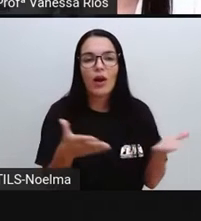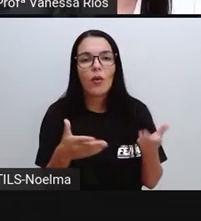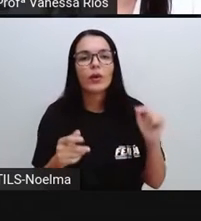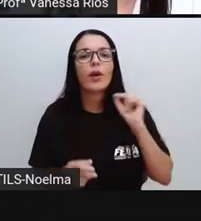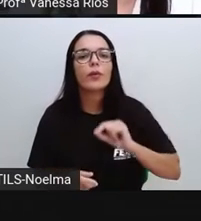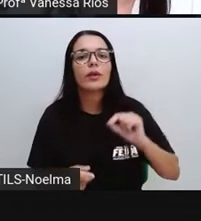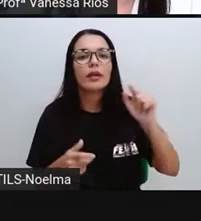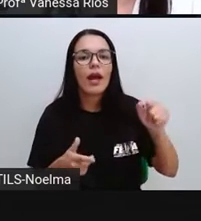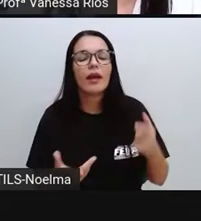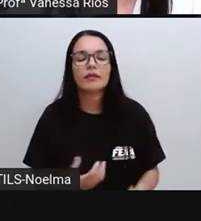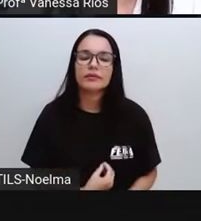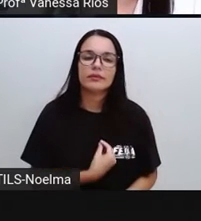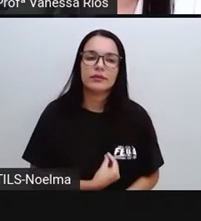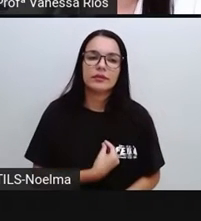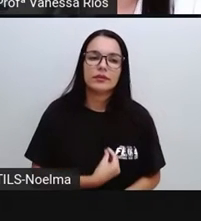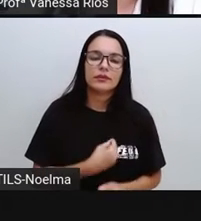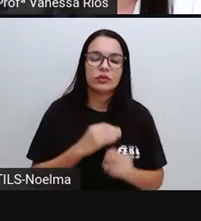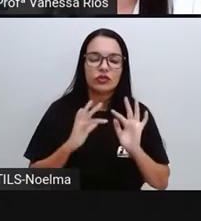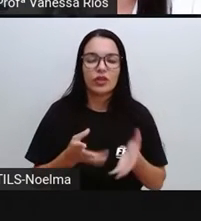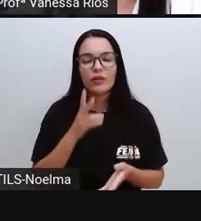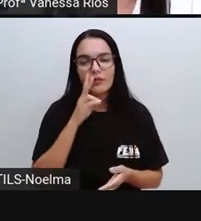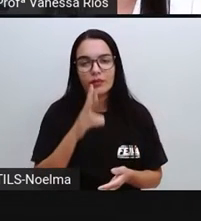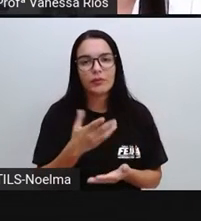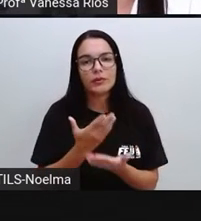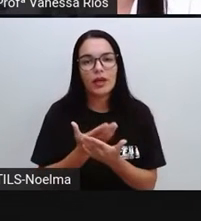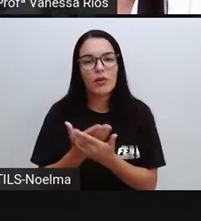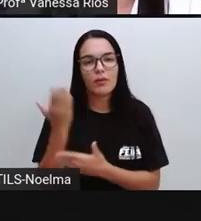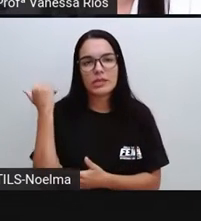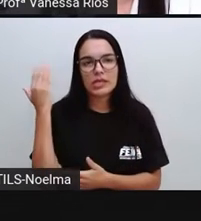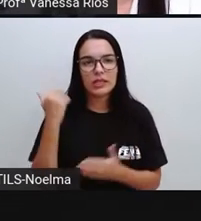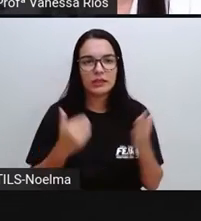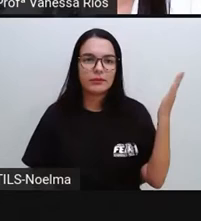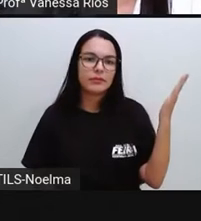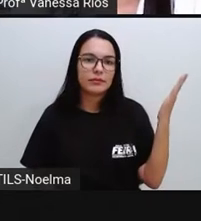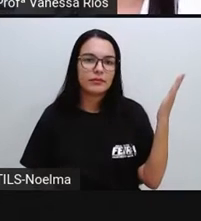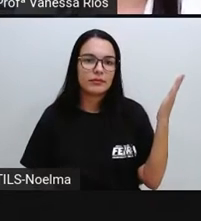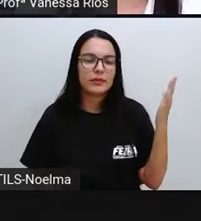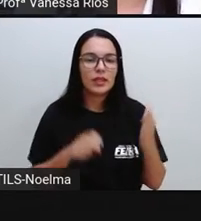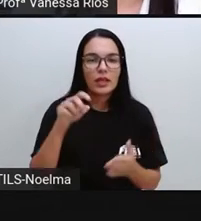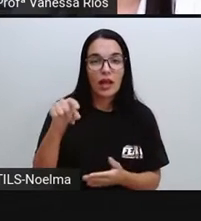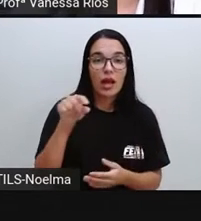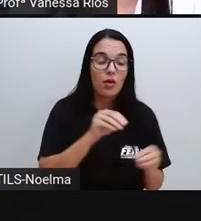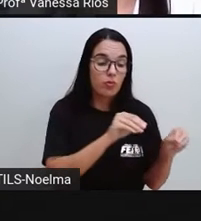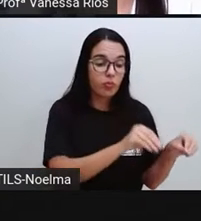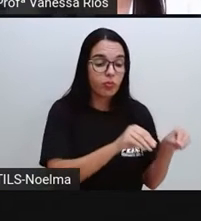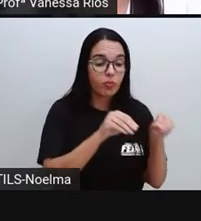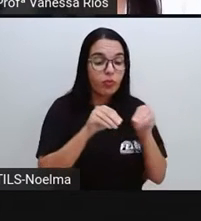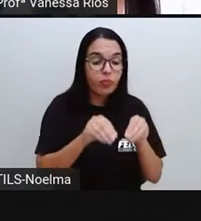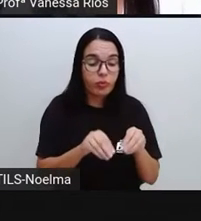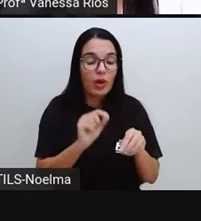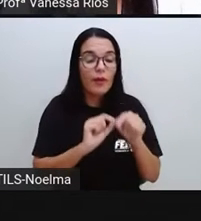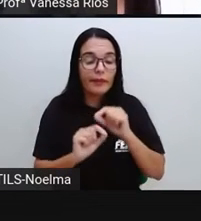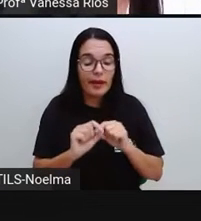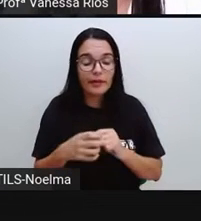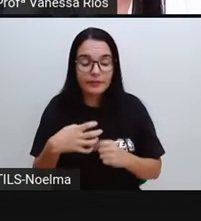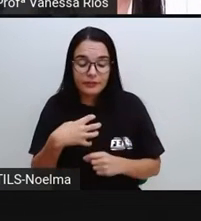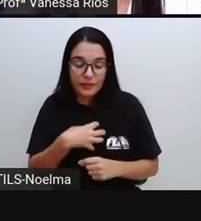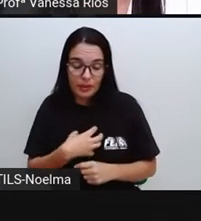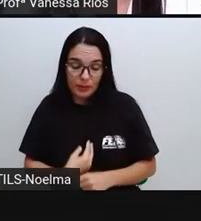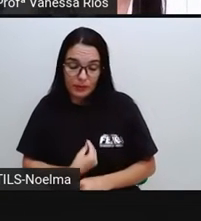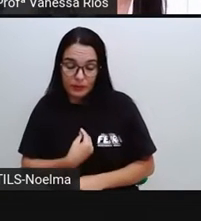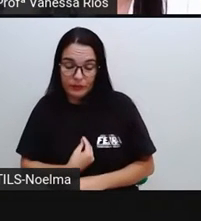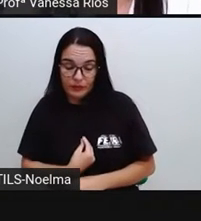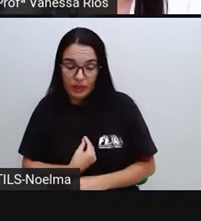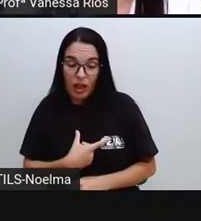traz aí os conceitos que nós já observamos na aula anterior. O nomadismo é uma forma de viver que esteve